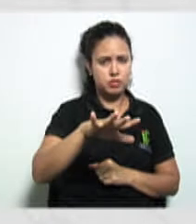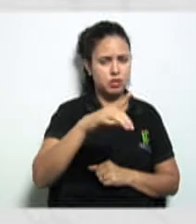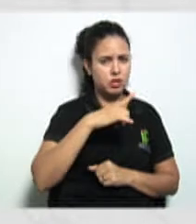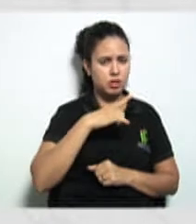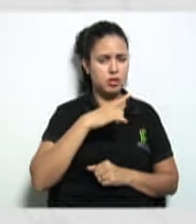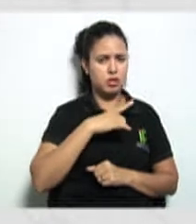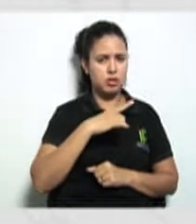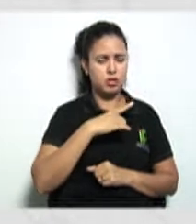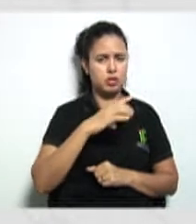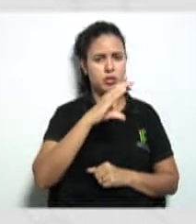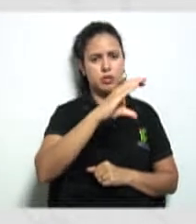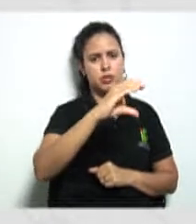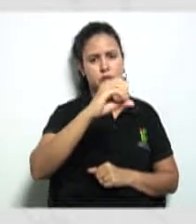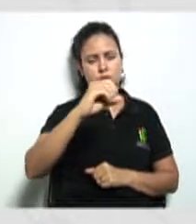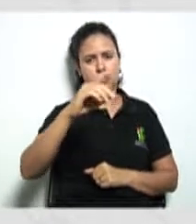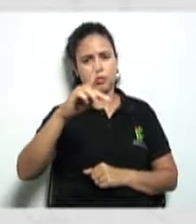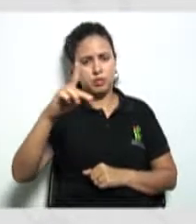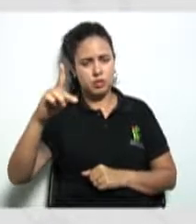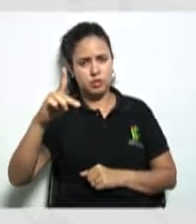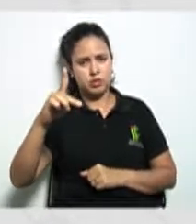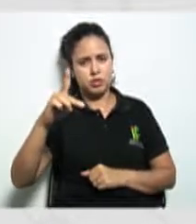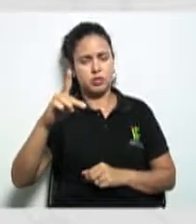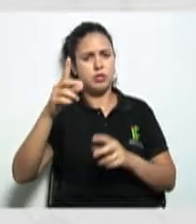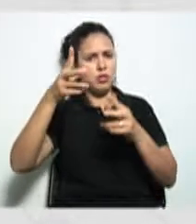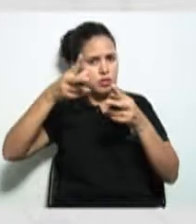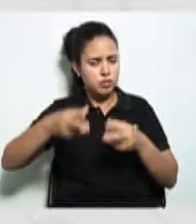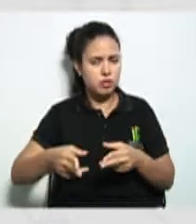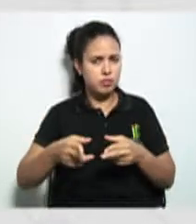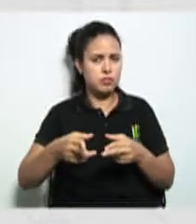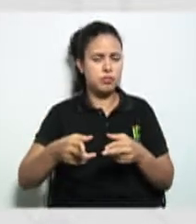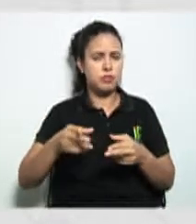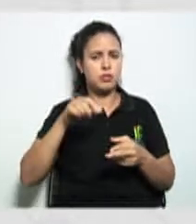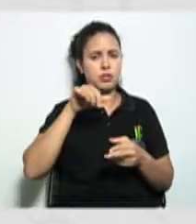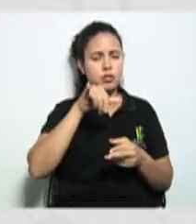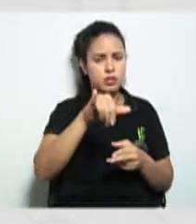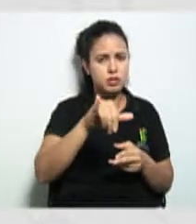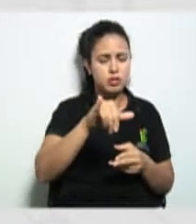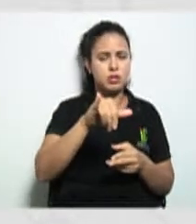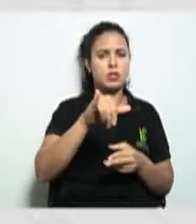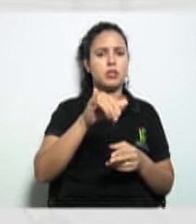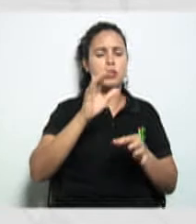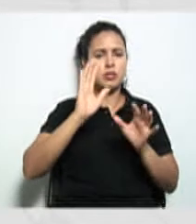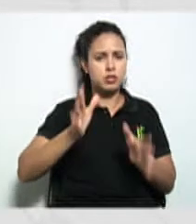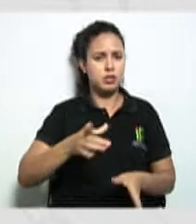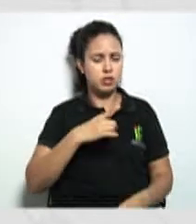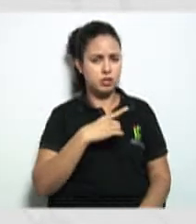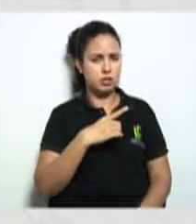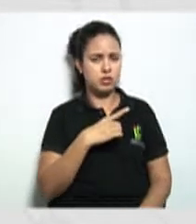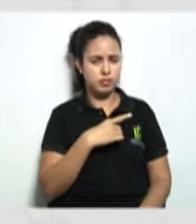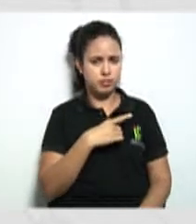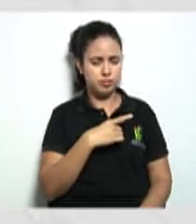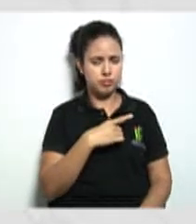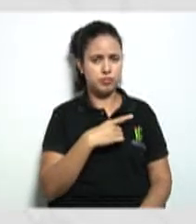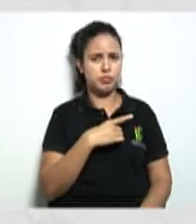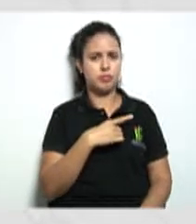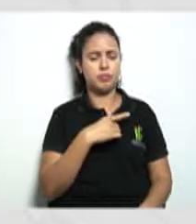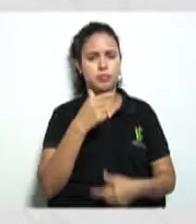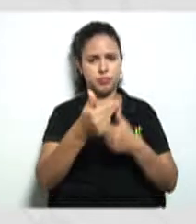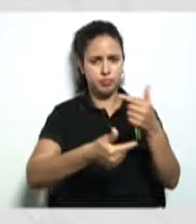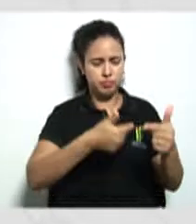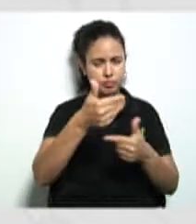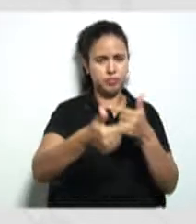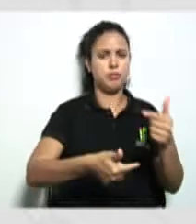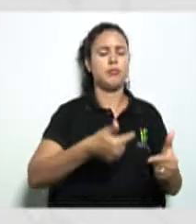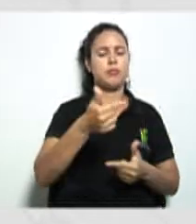ramo. Se houver cooperativa já com esse mesmo ramo, de atividade que se